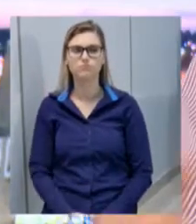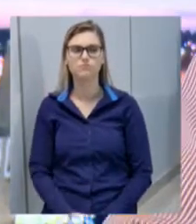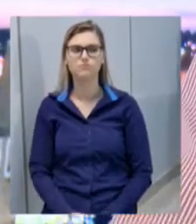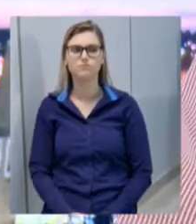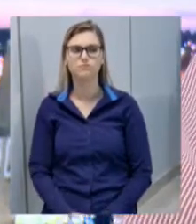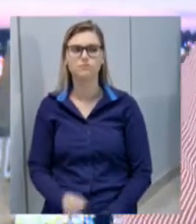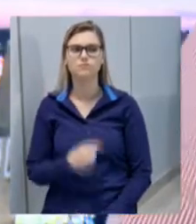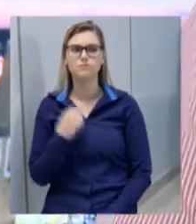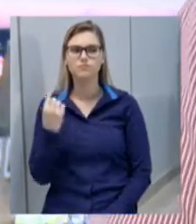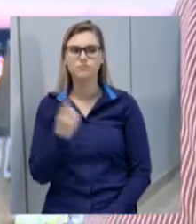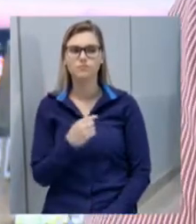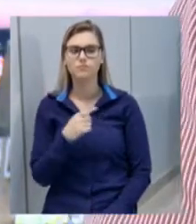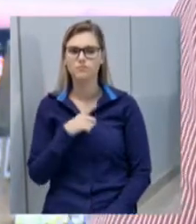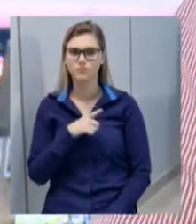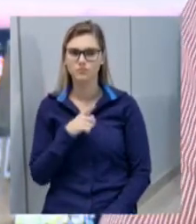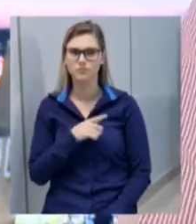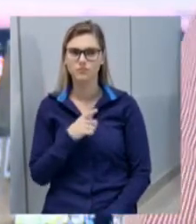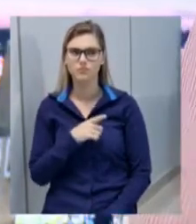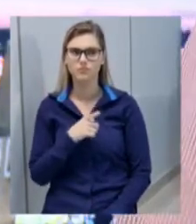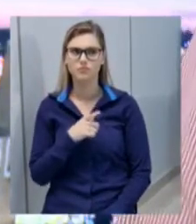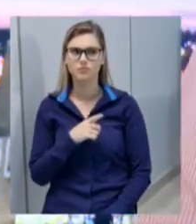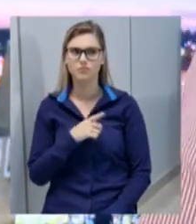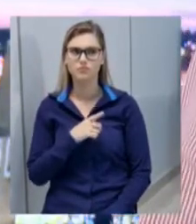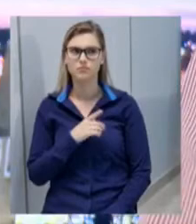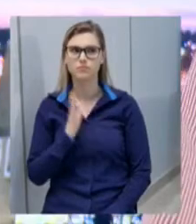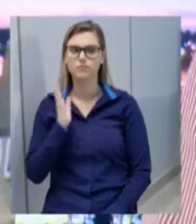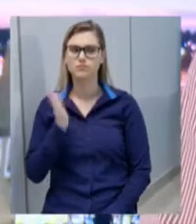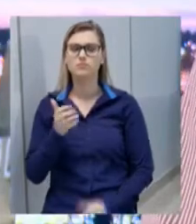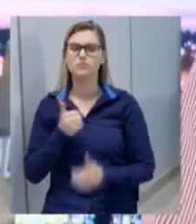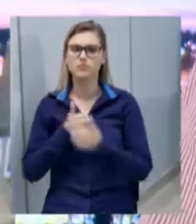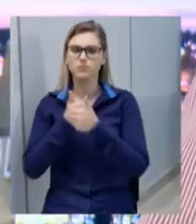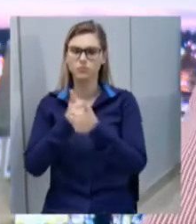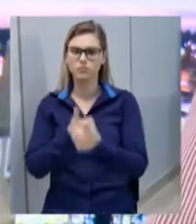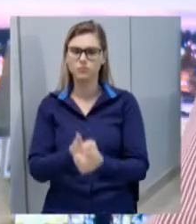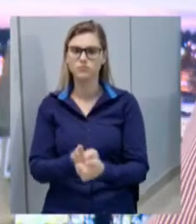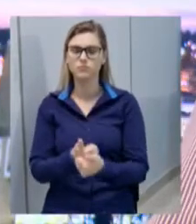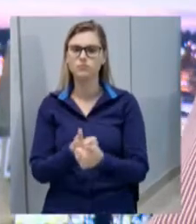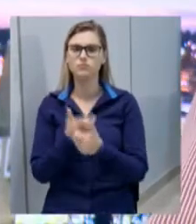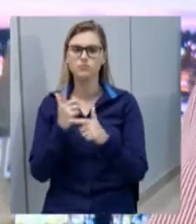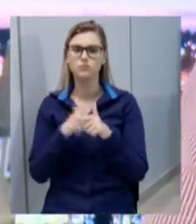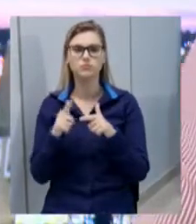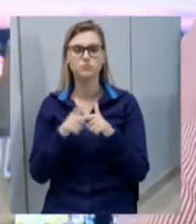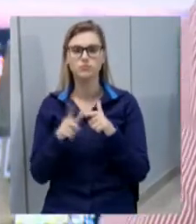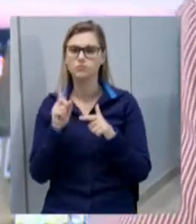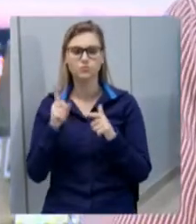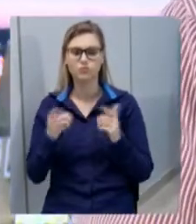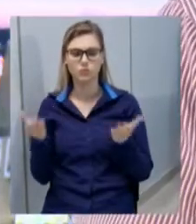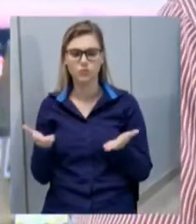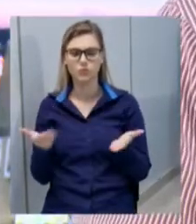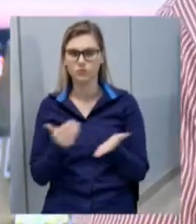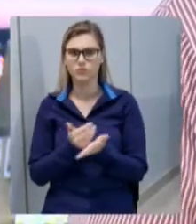Nós tivemos, já acompanhando esse caso, não é de hoje, então nós estamos